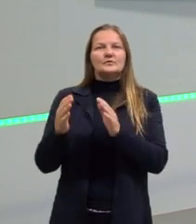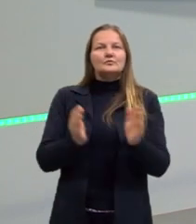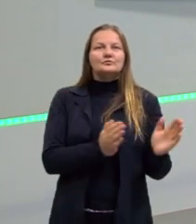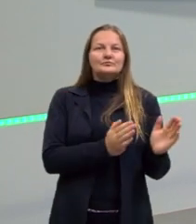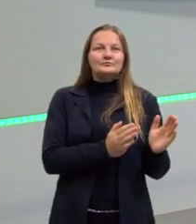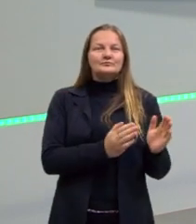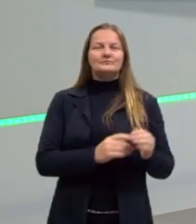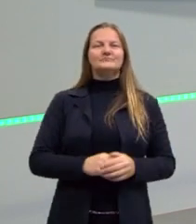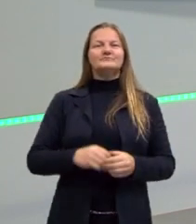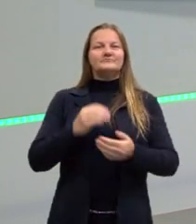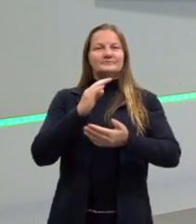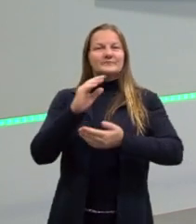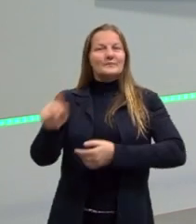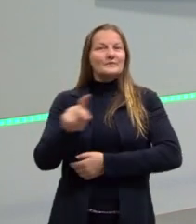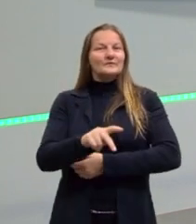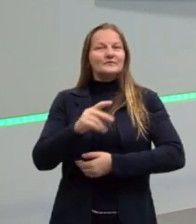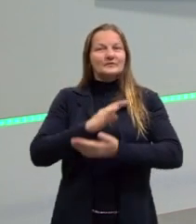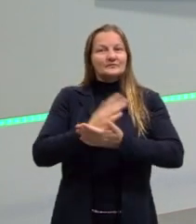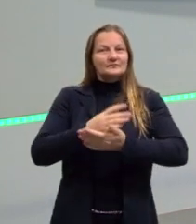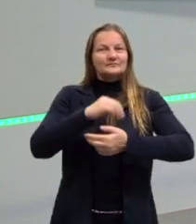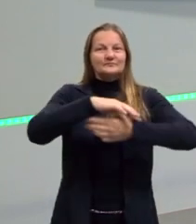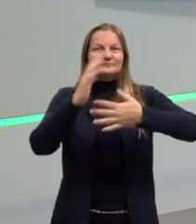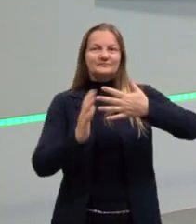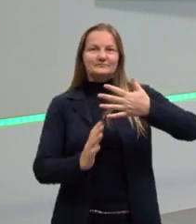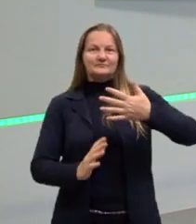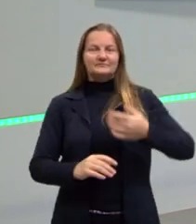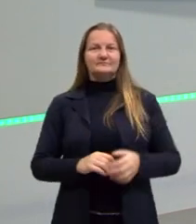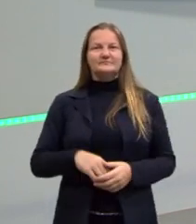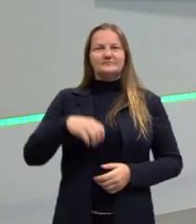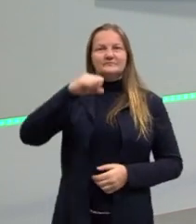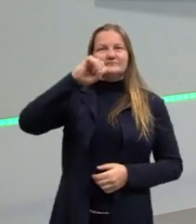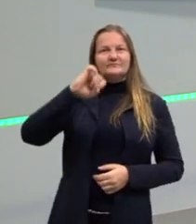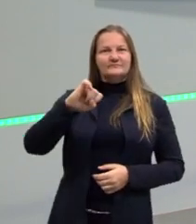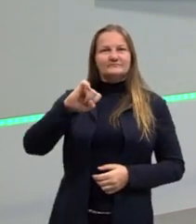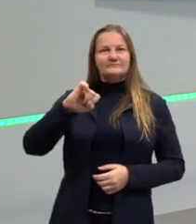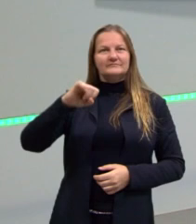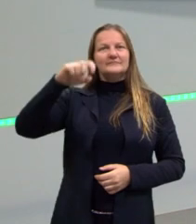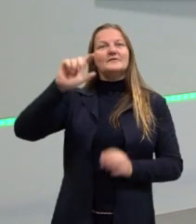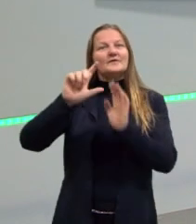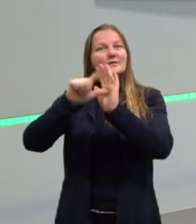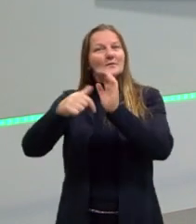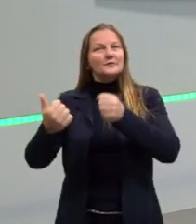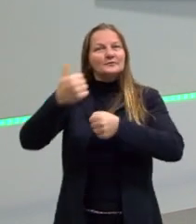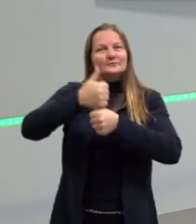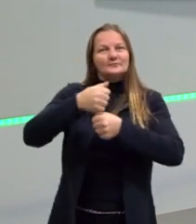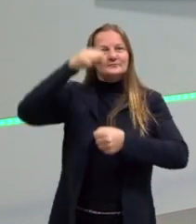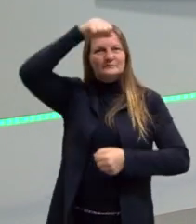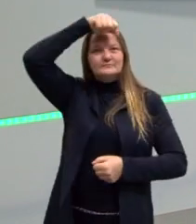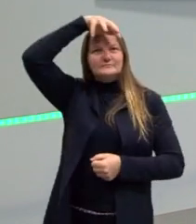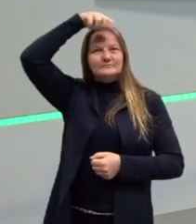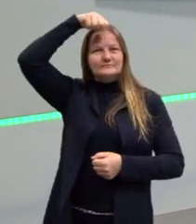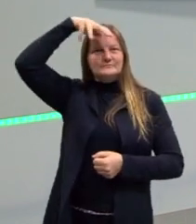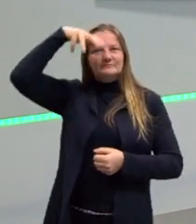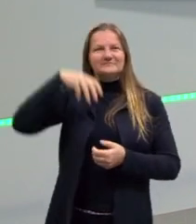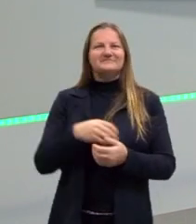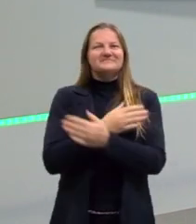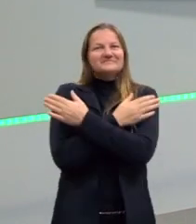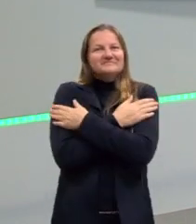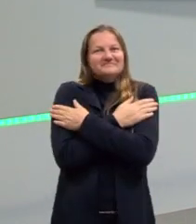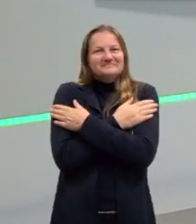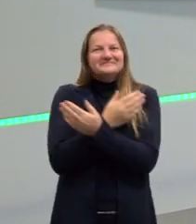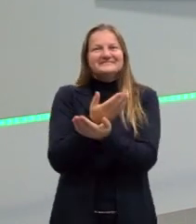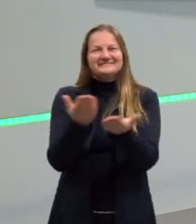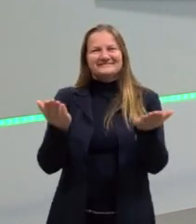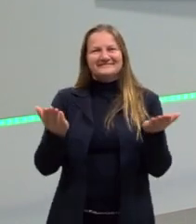cantinho, as nossas professoras intérpretes de Libras, a Lucimeia e depois a Suzana. Mandar um abraço para elas, um